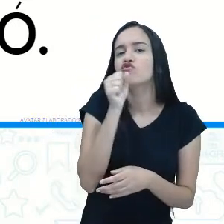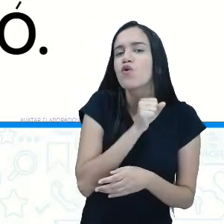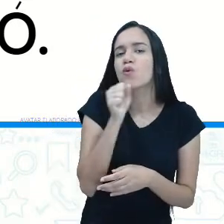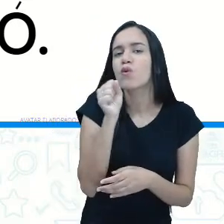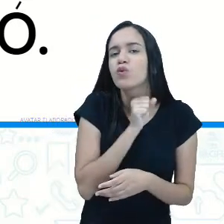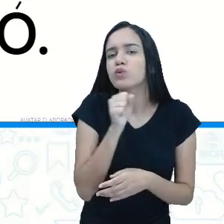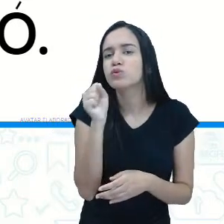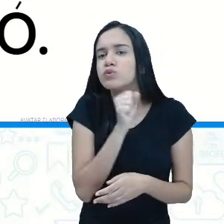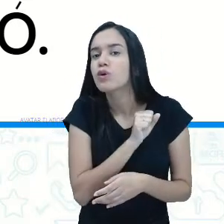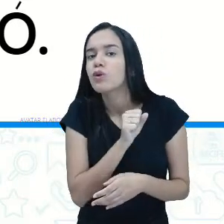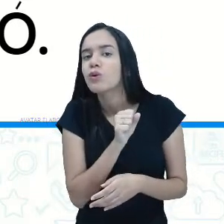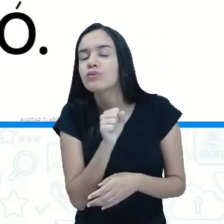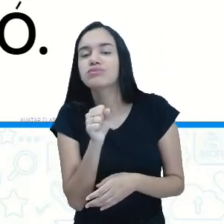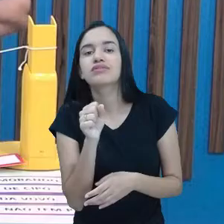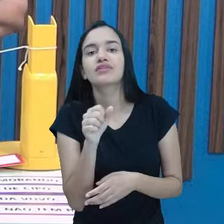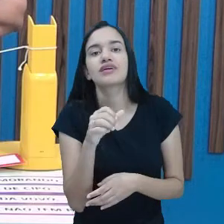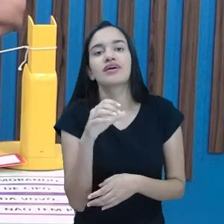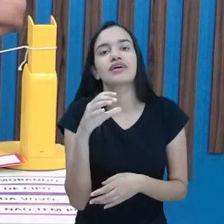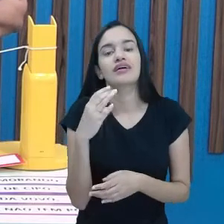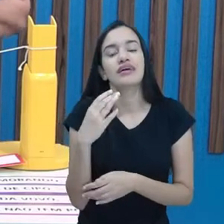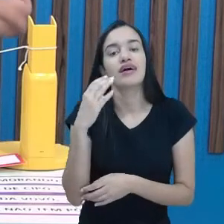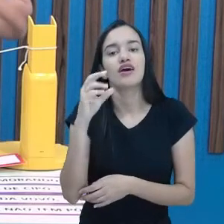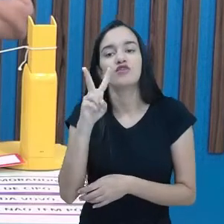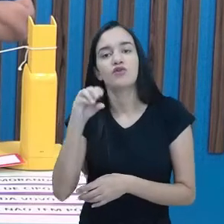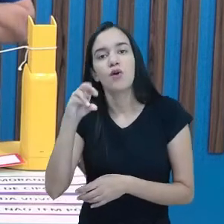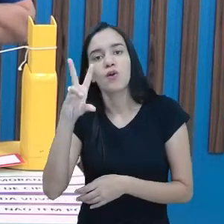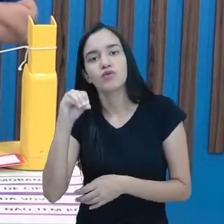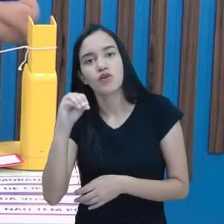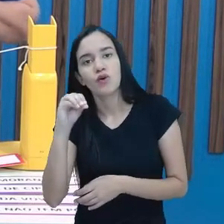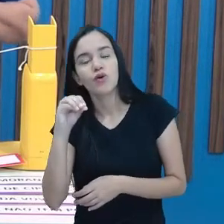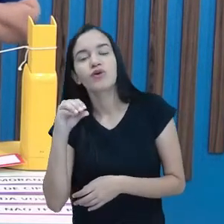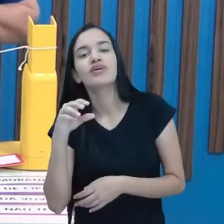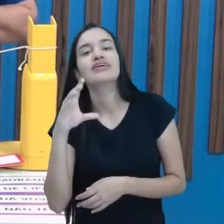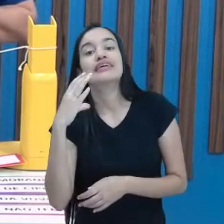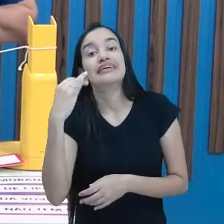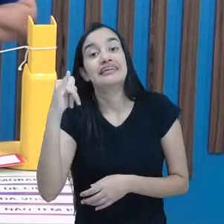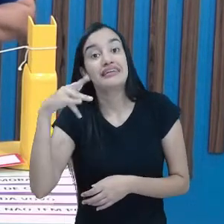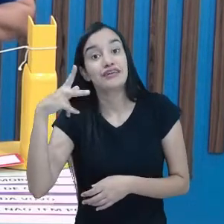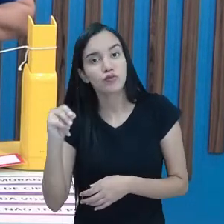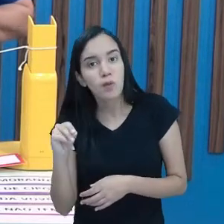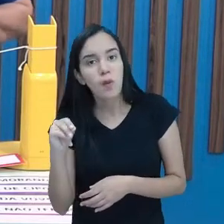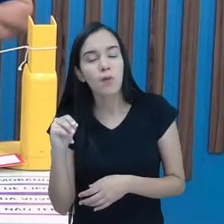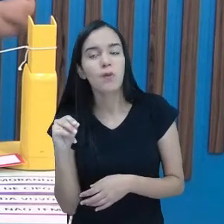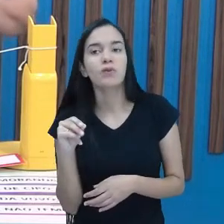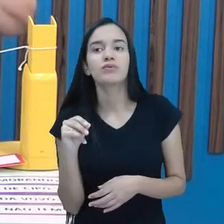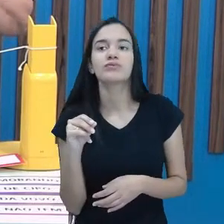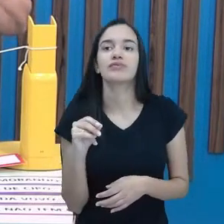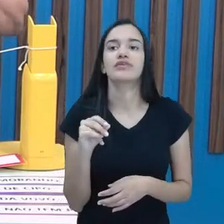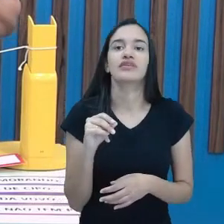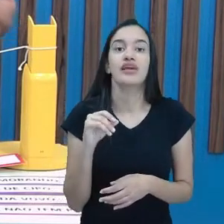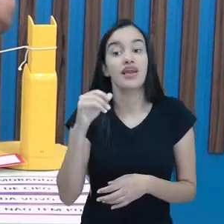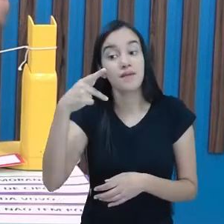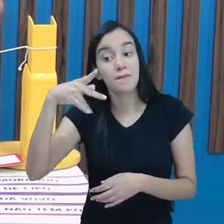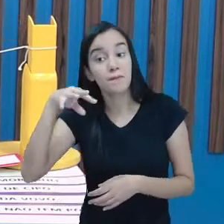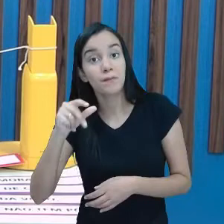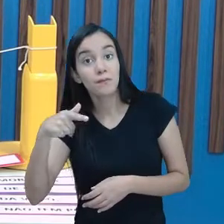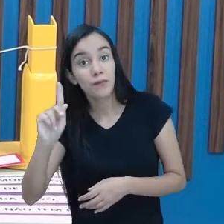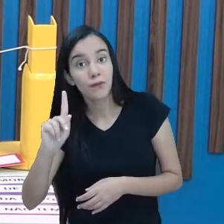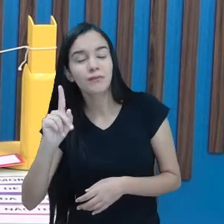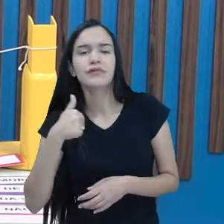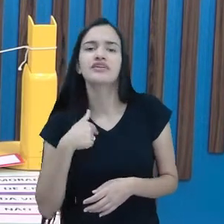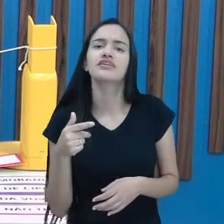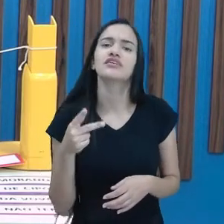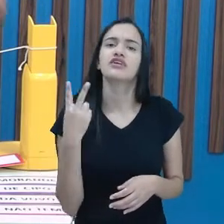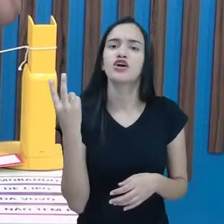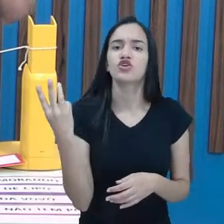Vovó, cipó e pó. São as três palavras que rimam nessa parlenda. E essas duas parlendas que a gente